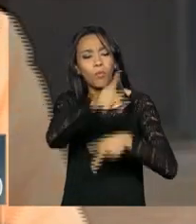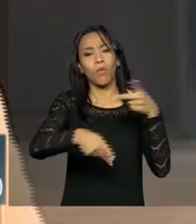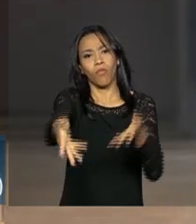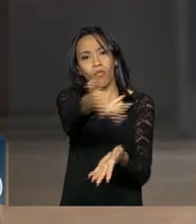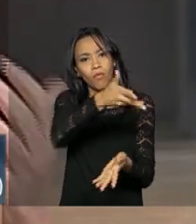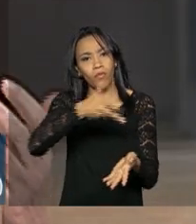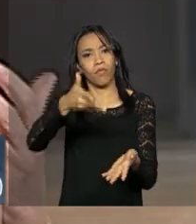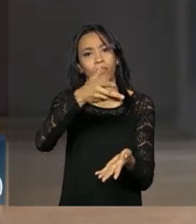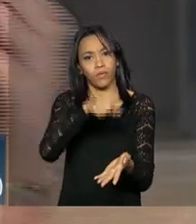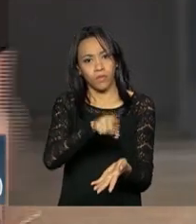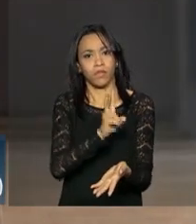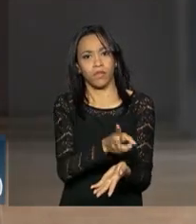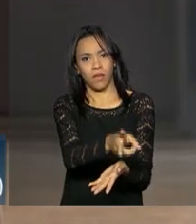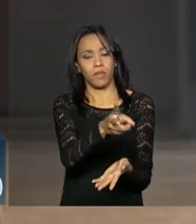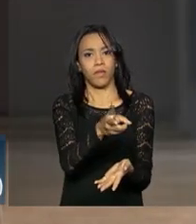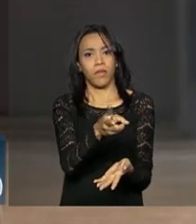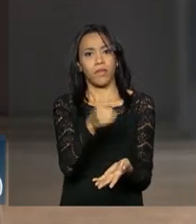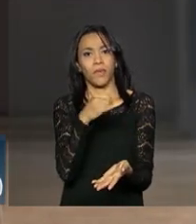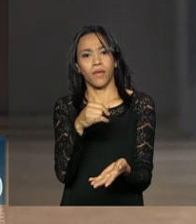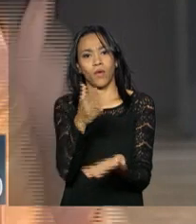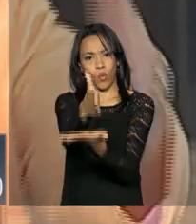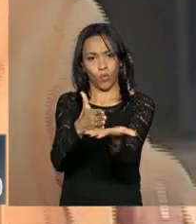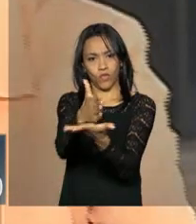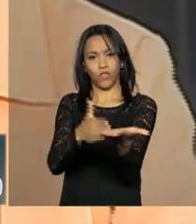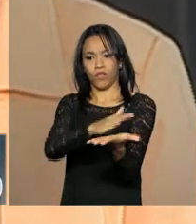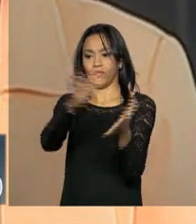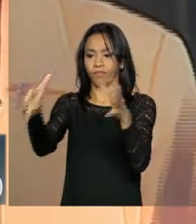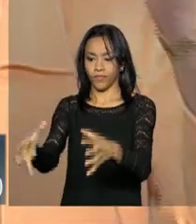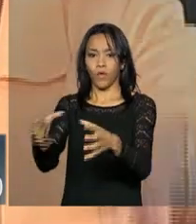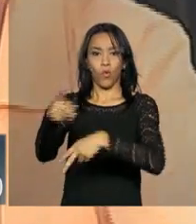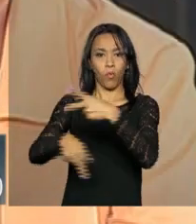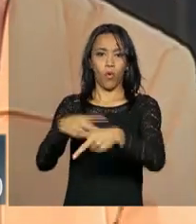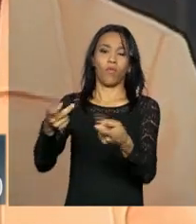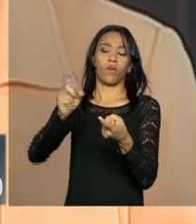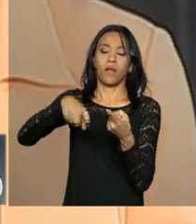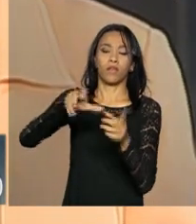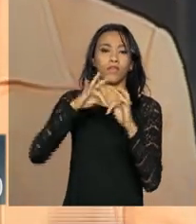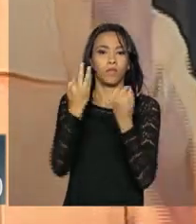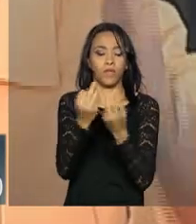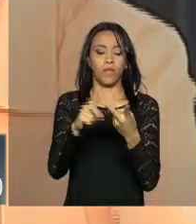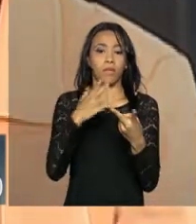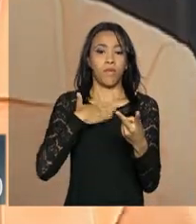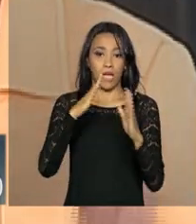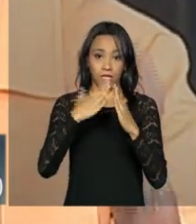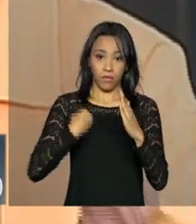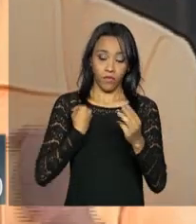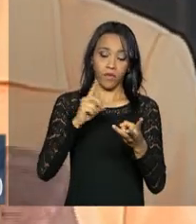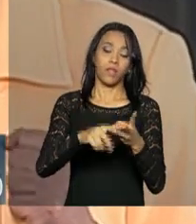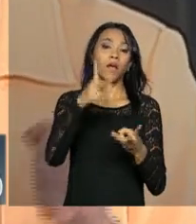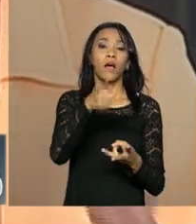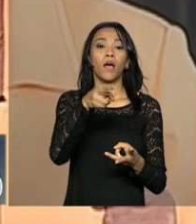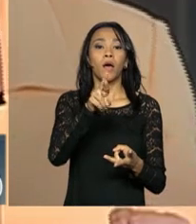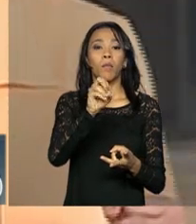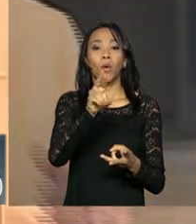não dá para uma parte da população achar o seguinte, que Bolsa Família, Minha Casa Minha Vida, ProUni, Fies,